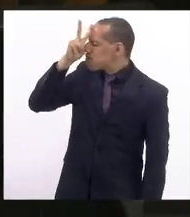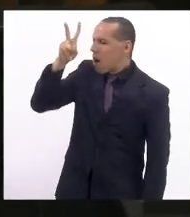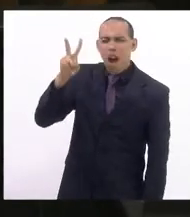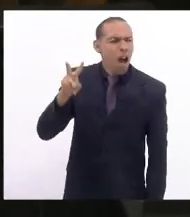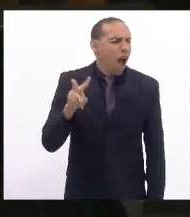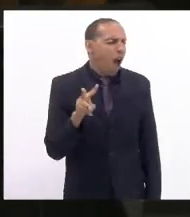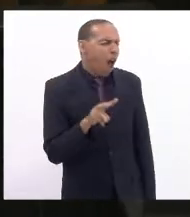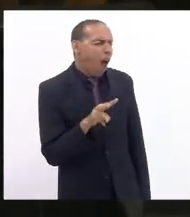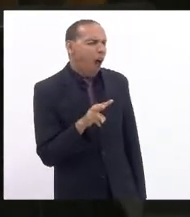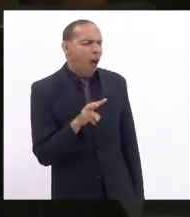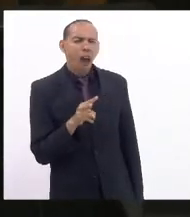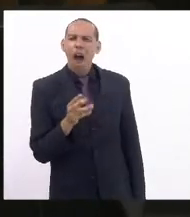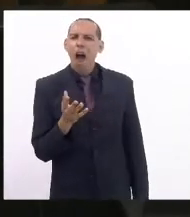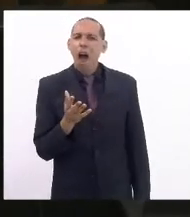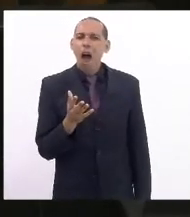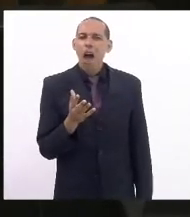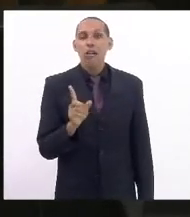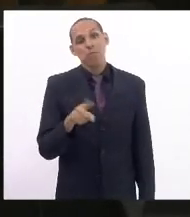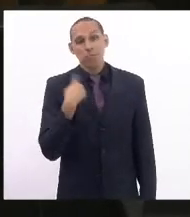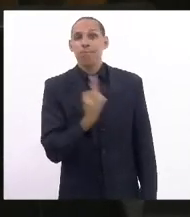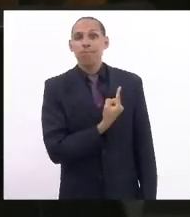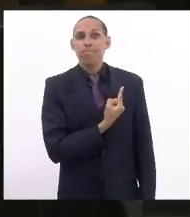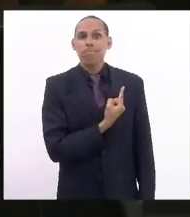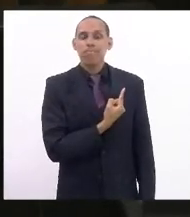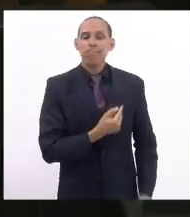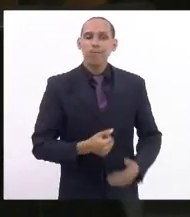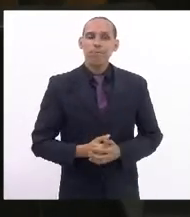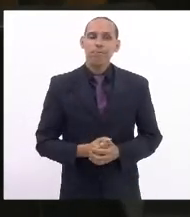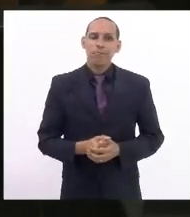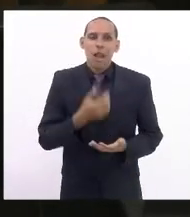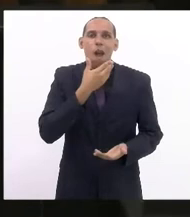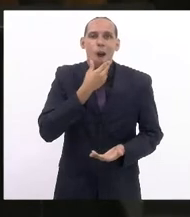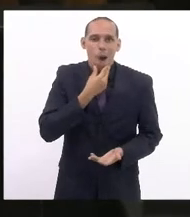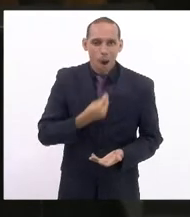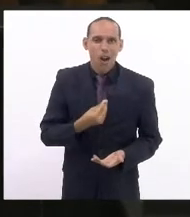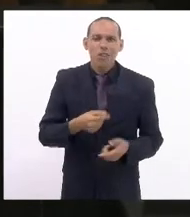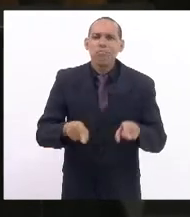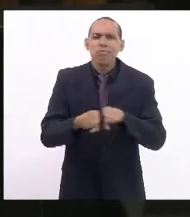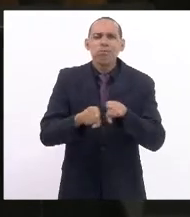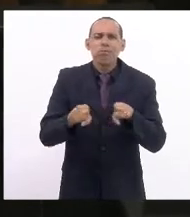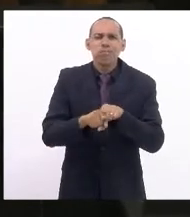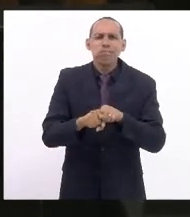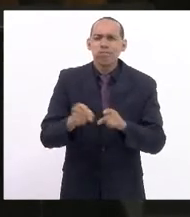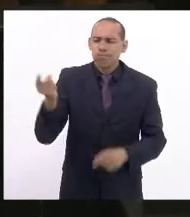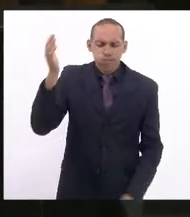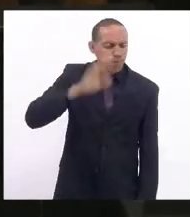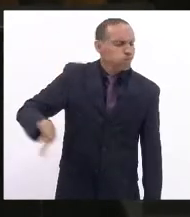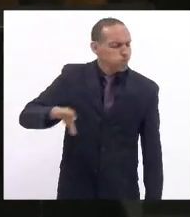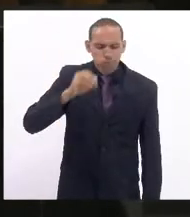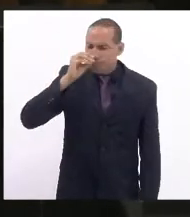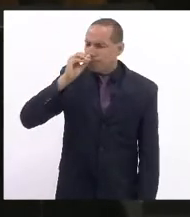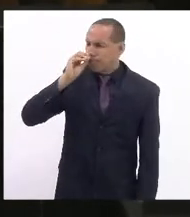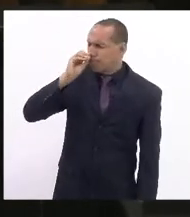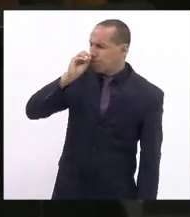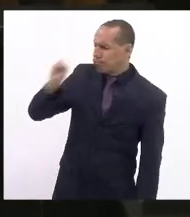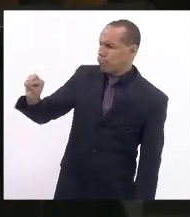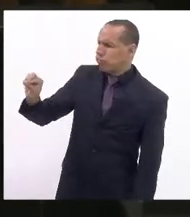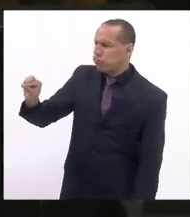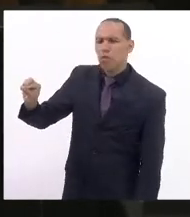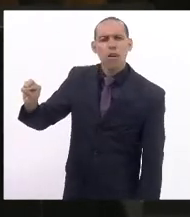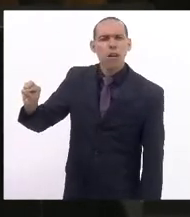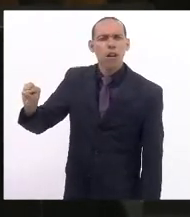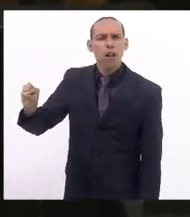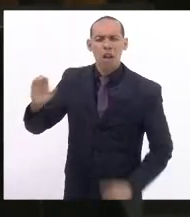E compete a nós, que somos homens, também repudiar esse comportamento.